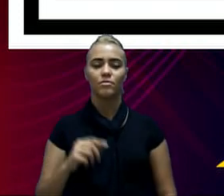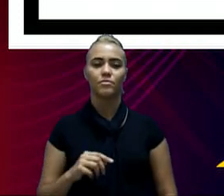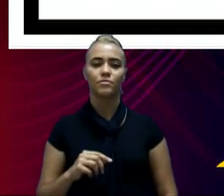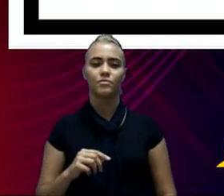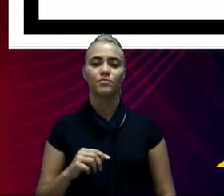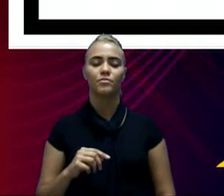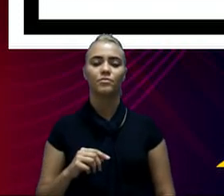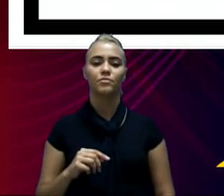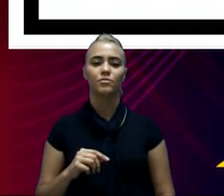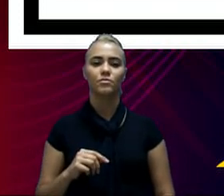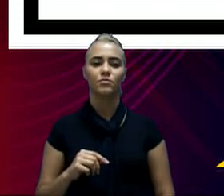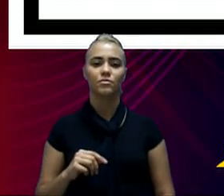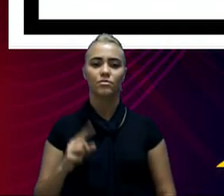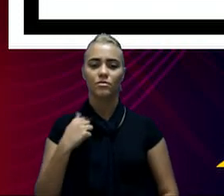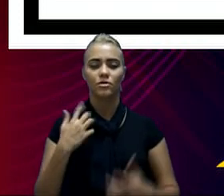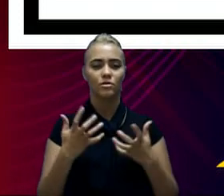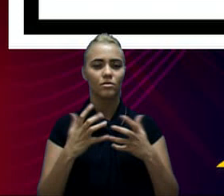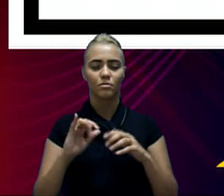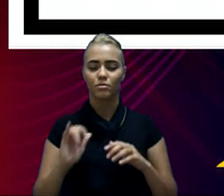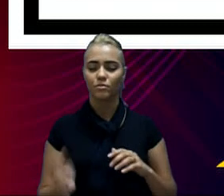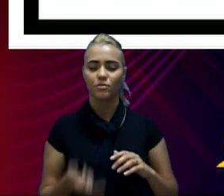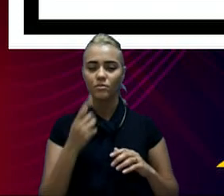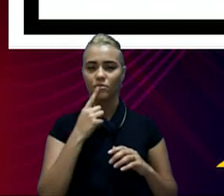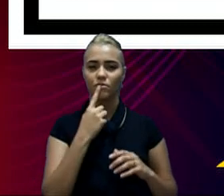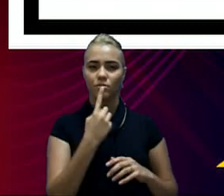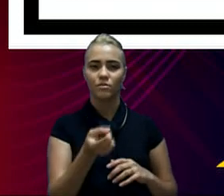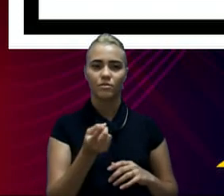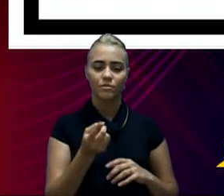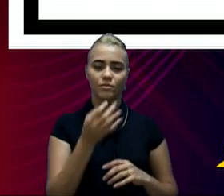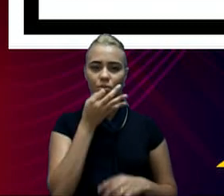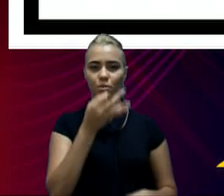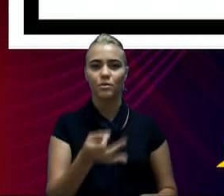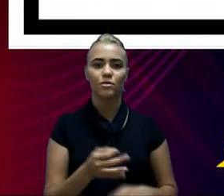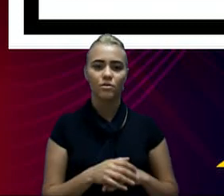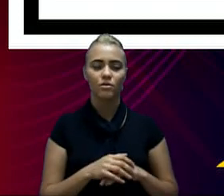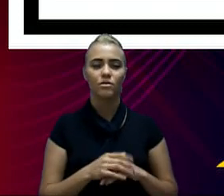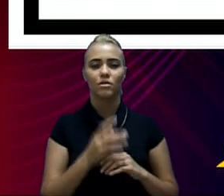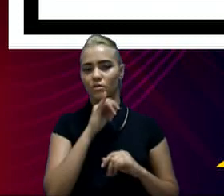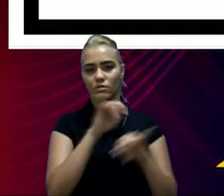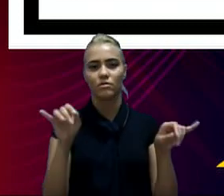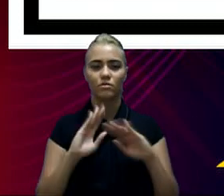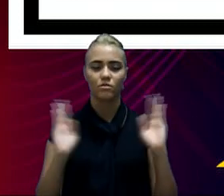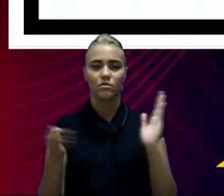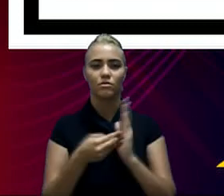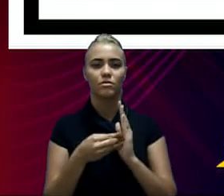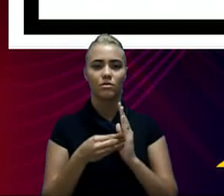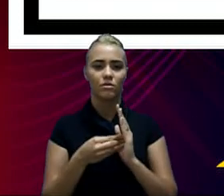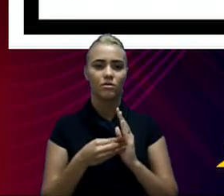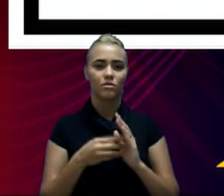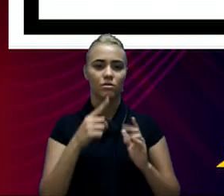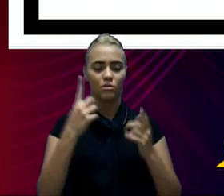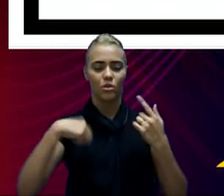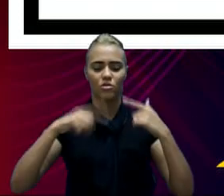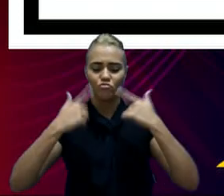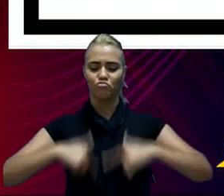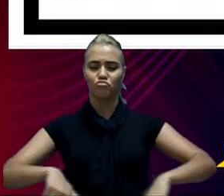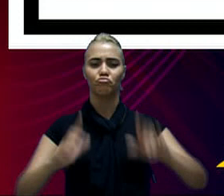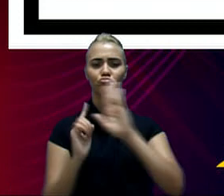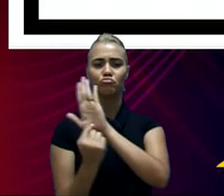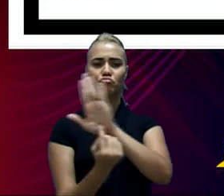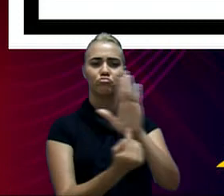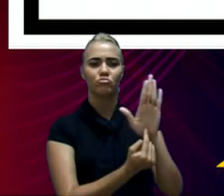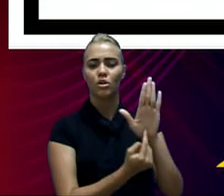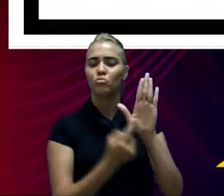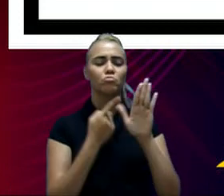Então, eu queria já aproveitar a oportunidade e dizer a todos que essa transparência, para quem desejar,